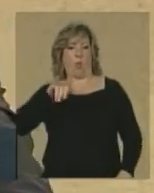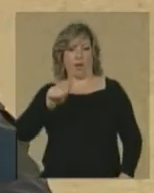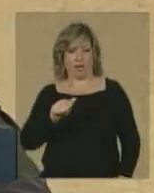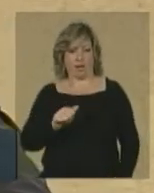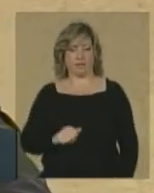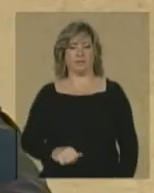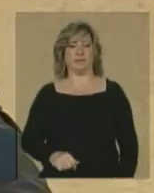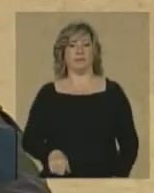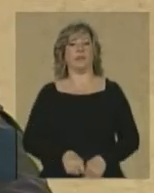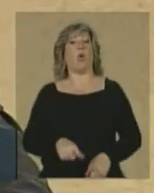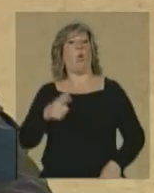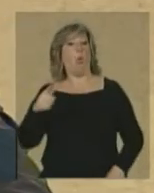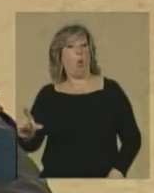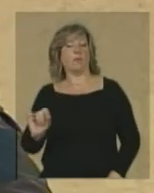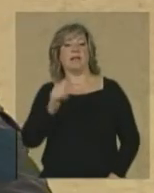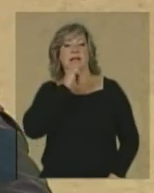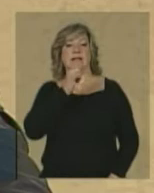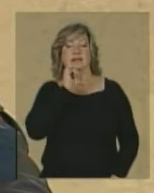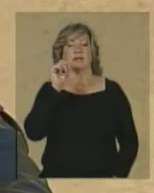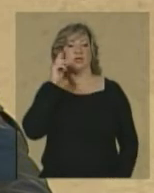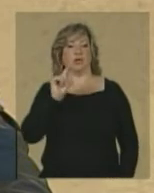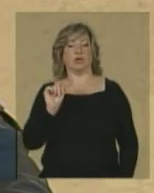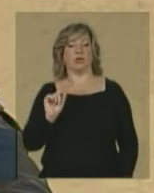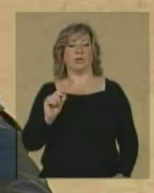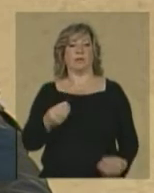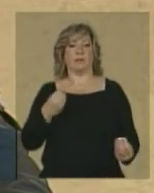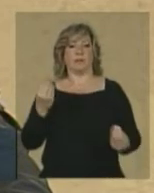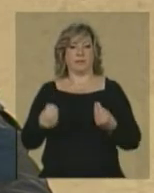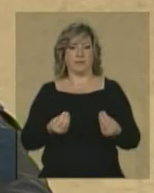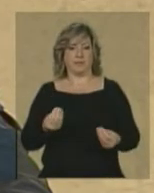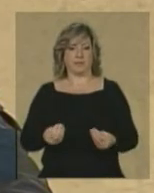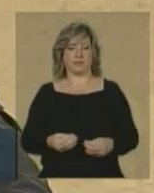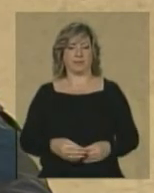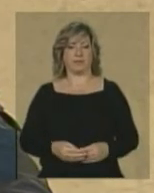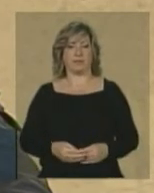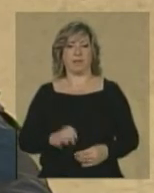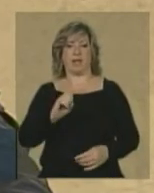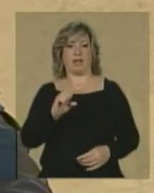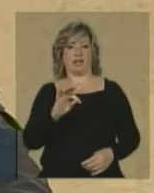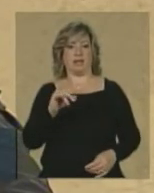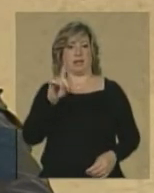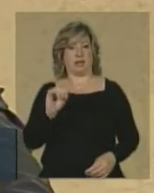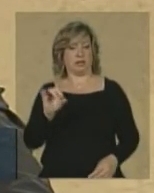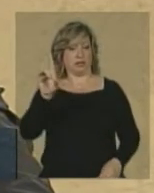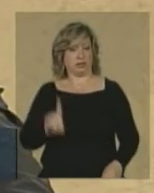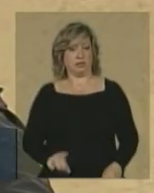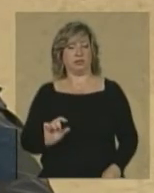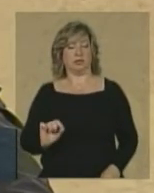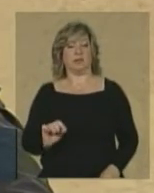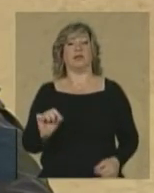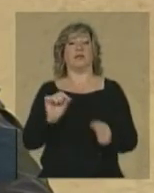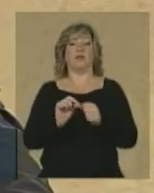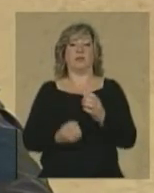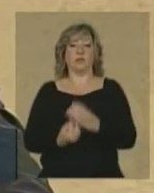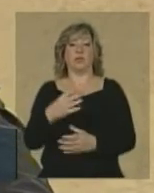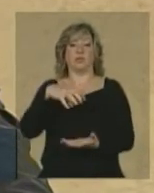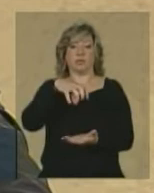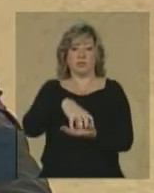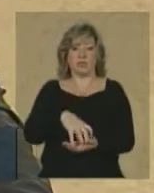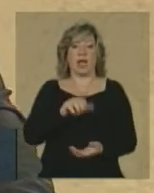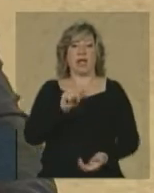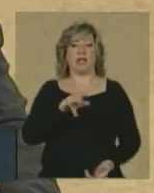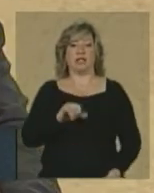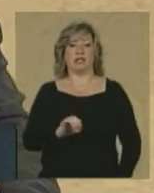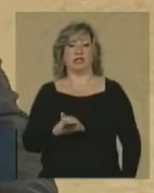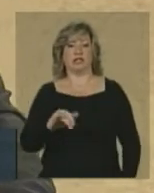Outro exemplo da observância dos ditames de um Estado democrático de direito foi a criação da Comissão da Anistia